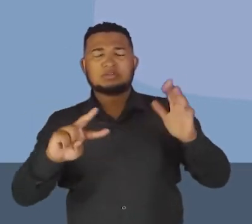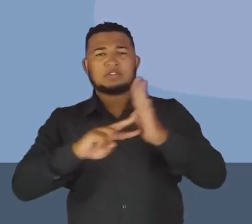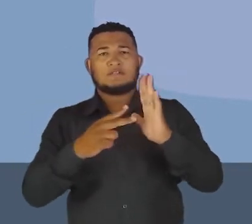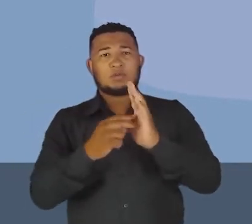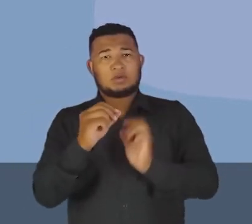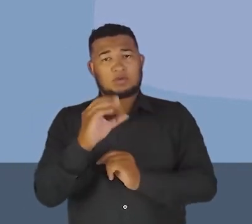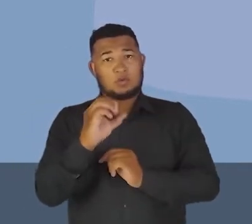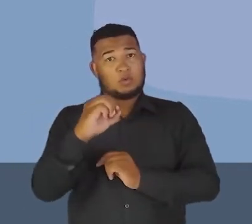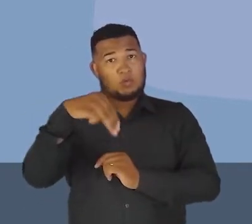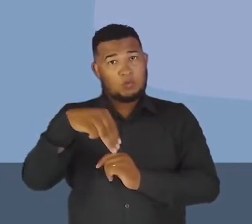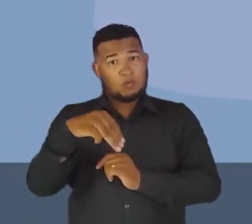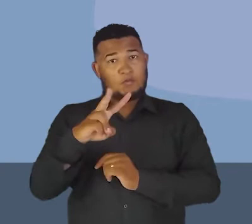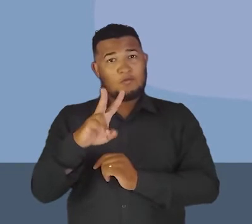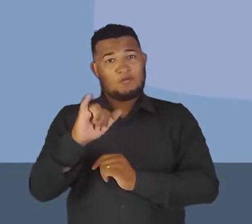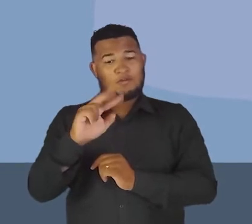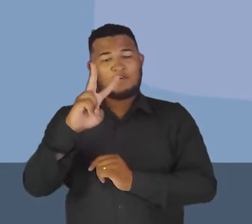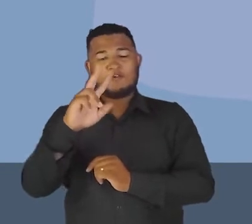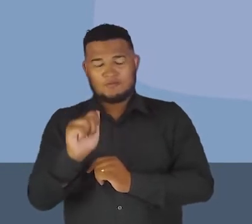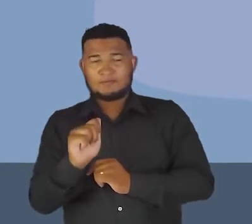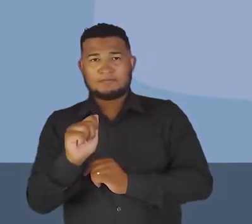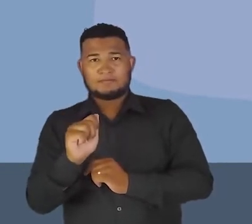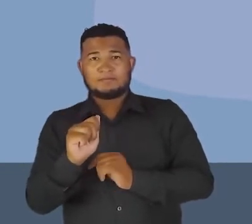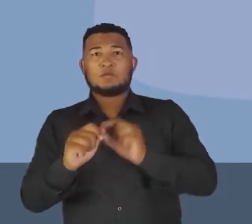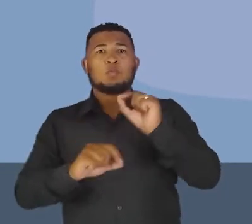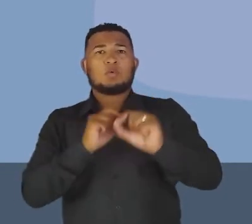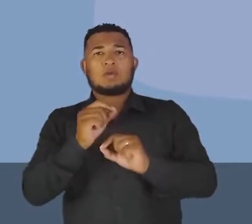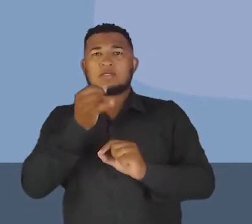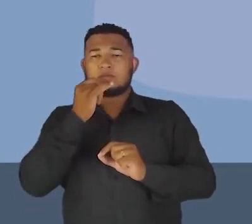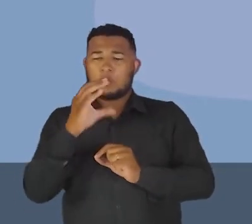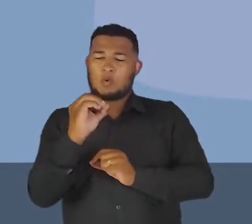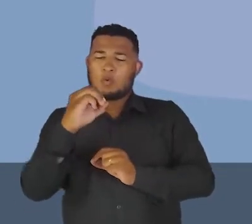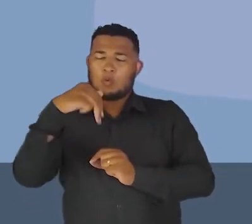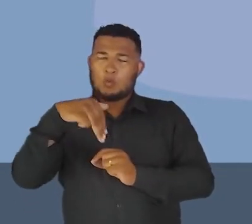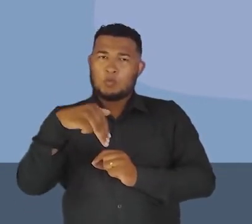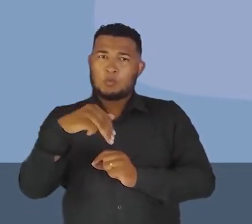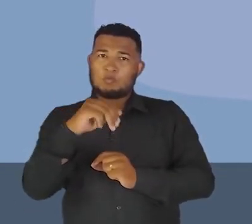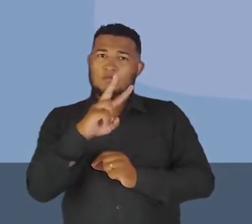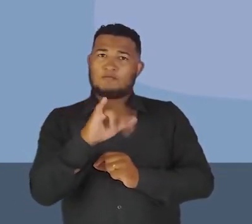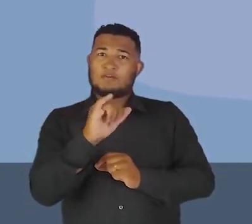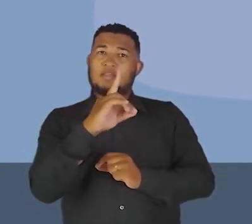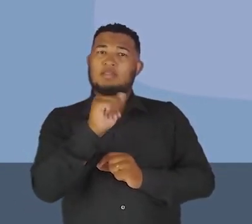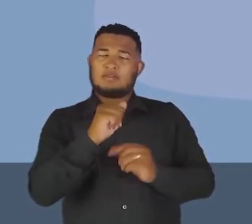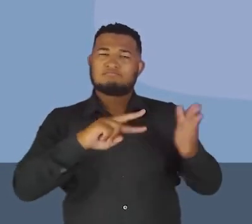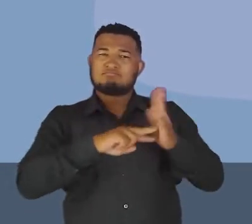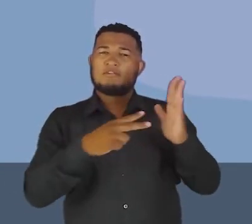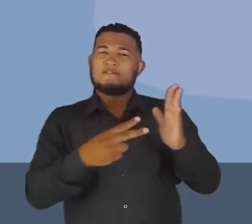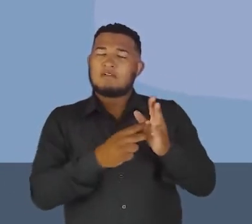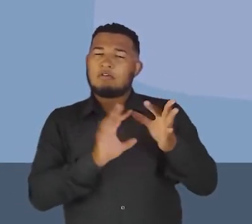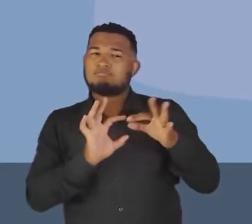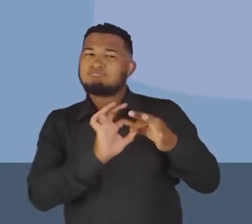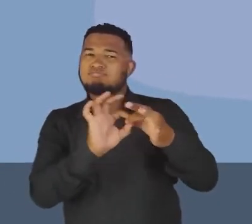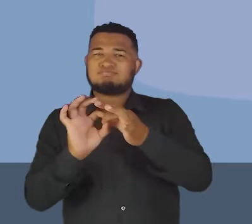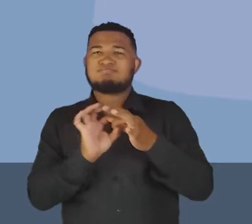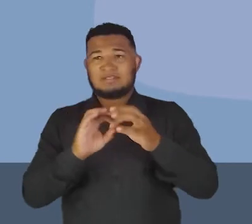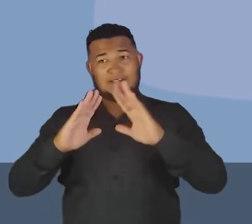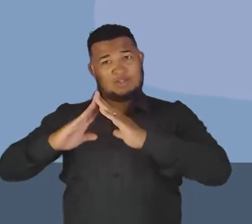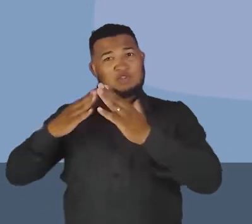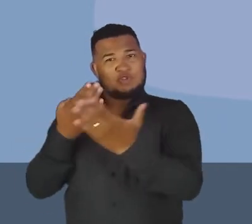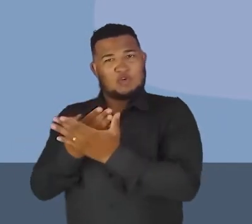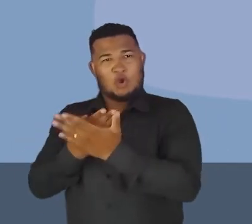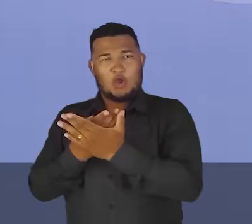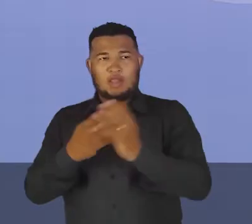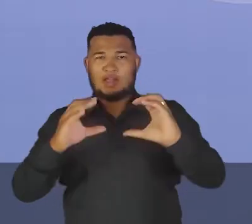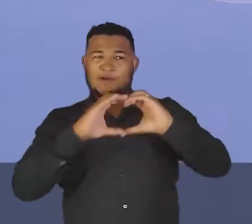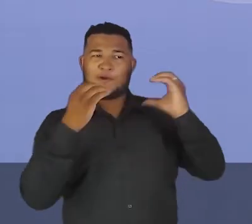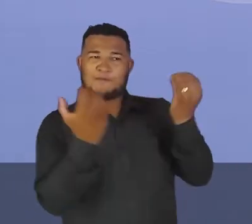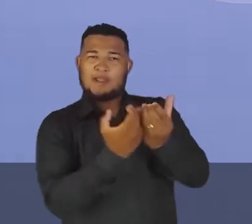entender, né? Daqui a pouquinho o significa, e essa convida está atrelada ao meio ambiente, à escola e comunidade. Olha